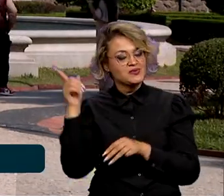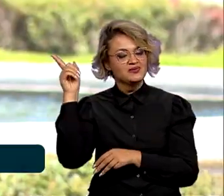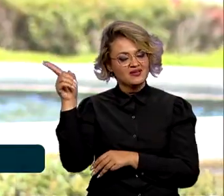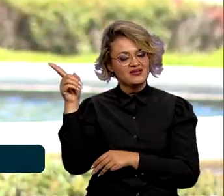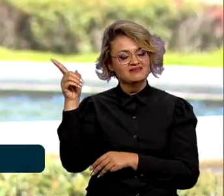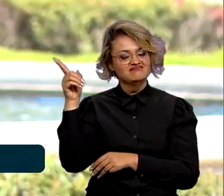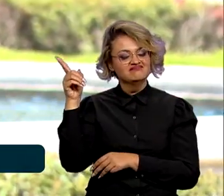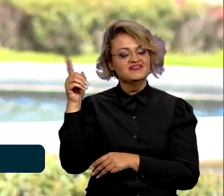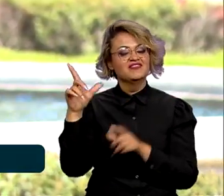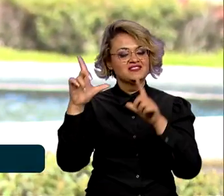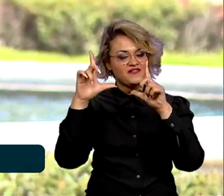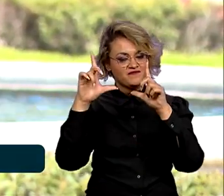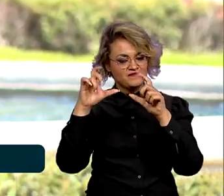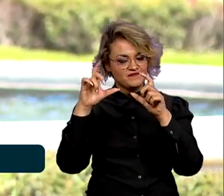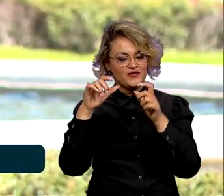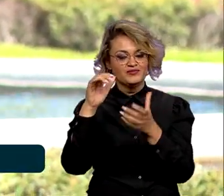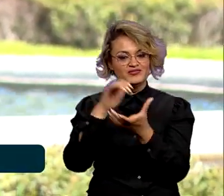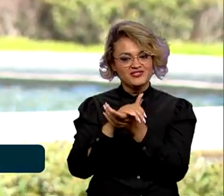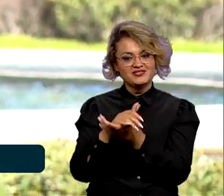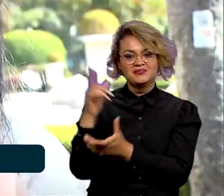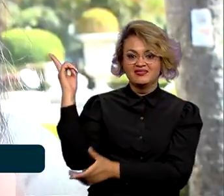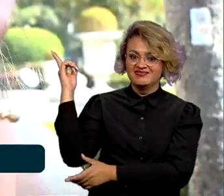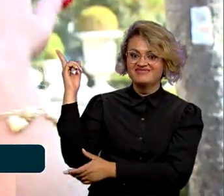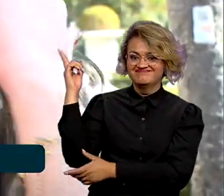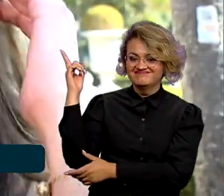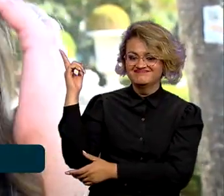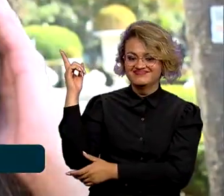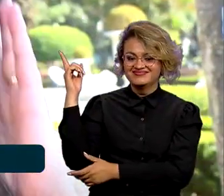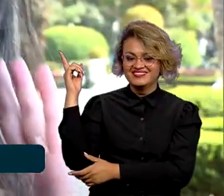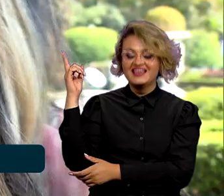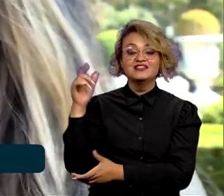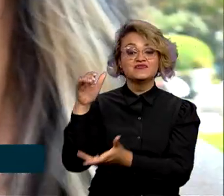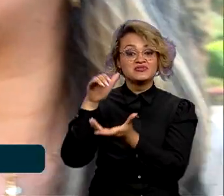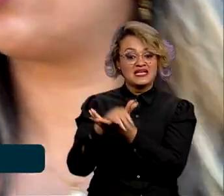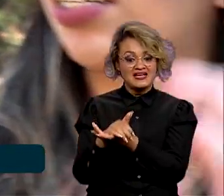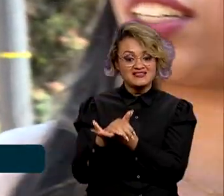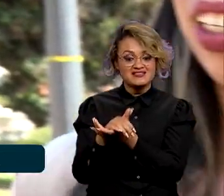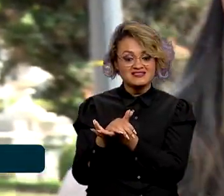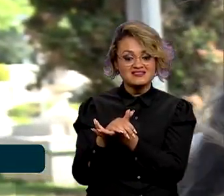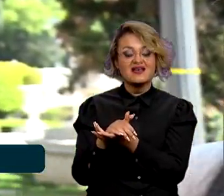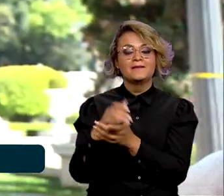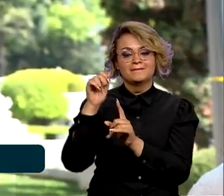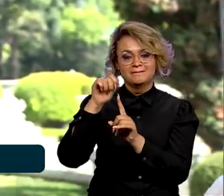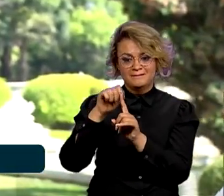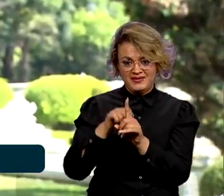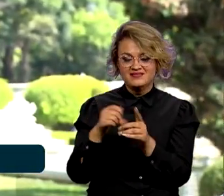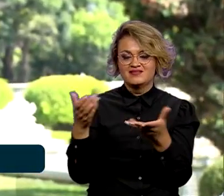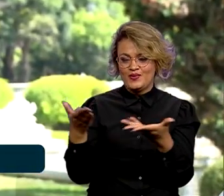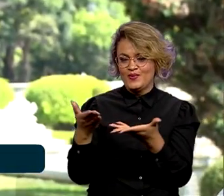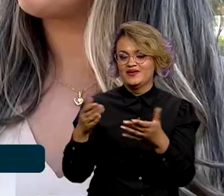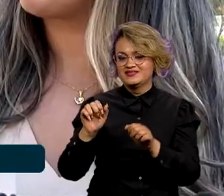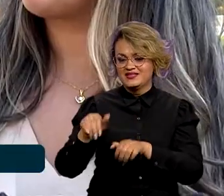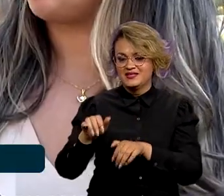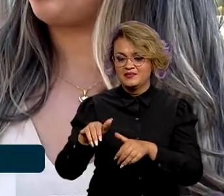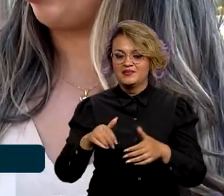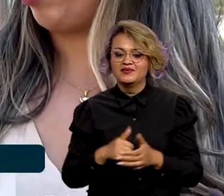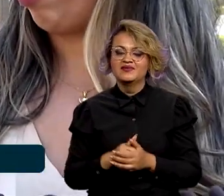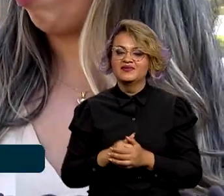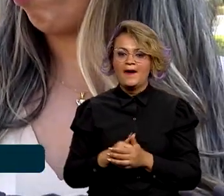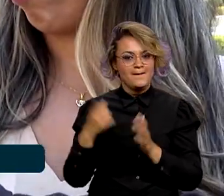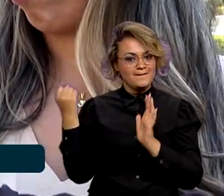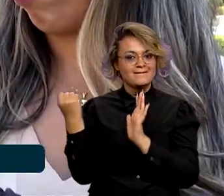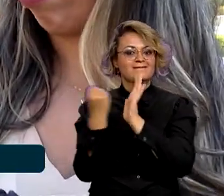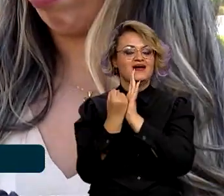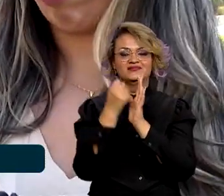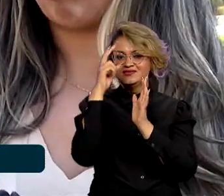presente nas fotos de casamento deles. Eles vão se casar neste mês da independência. Além de ser um marco